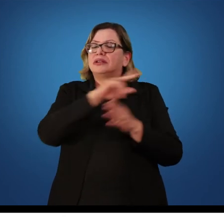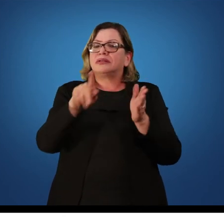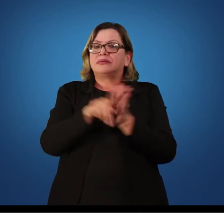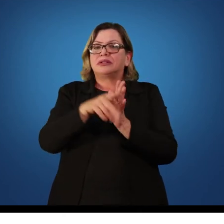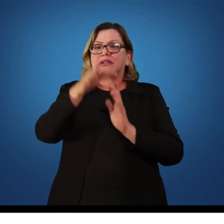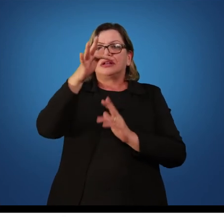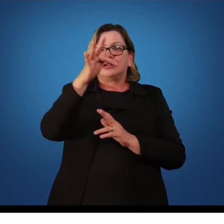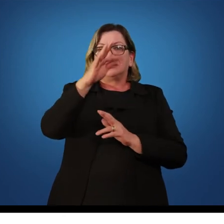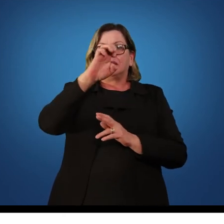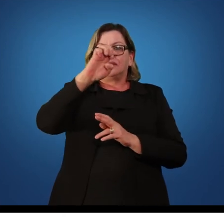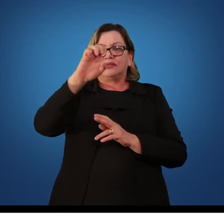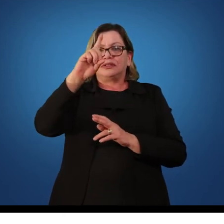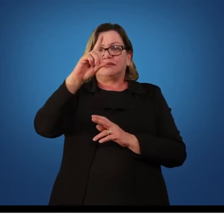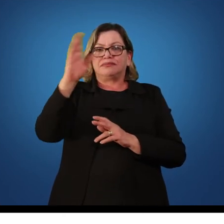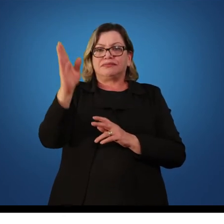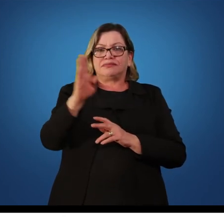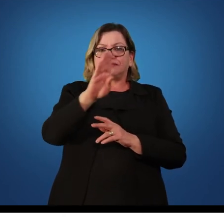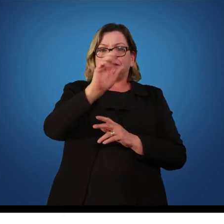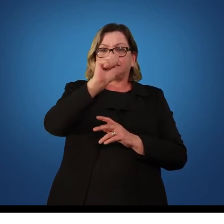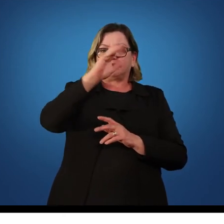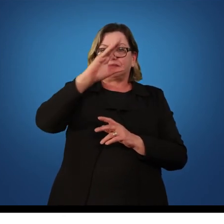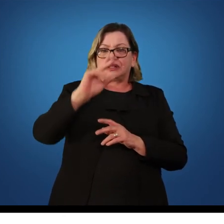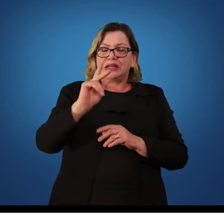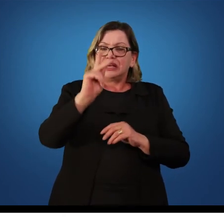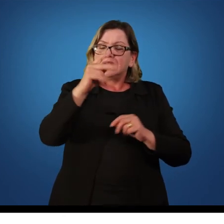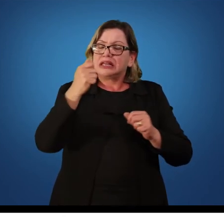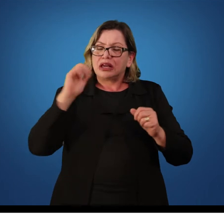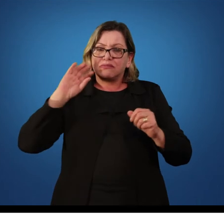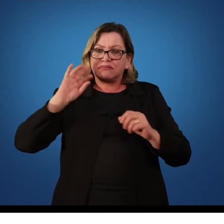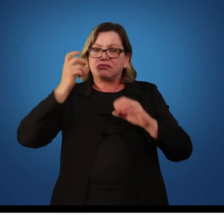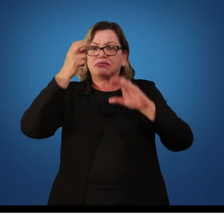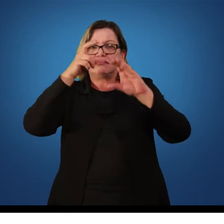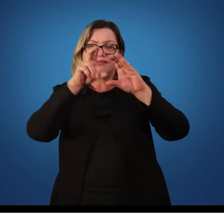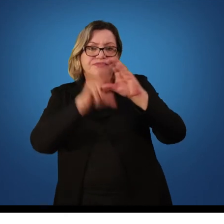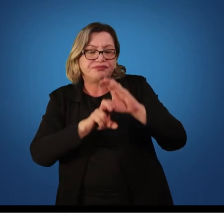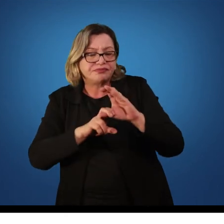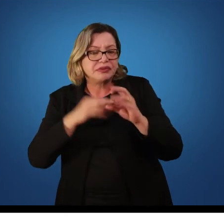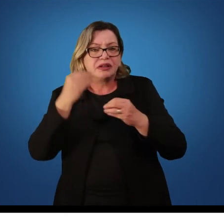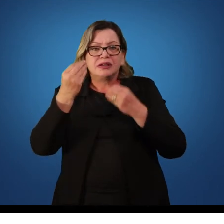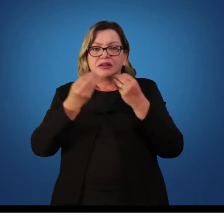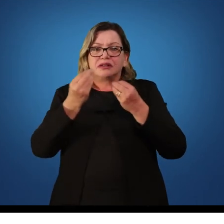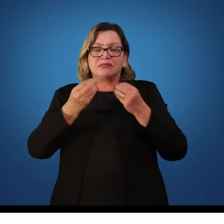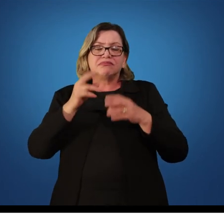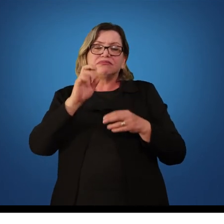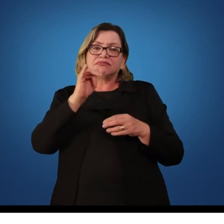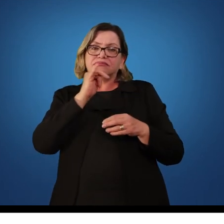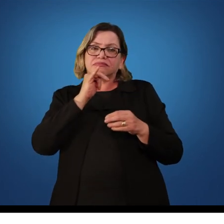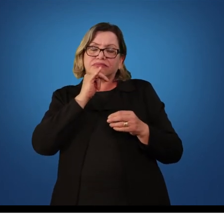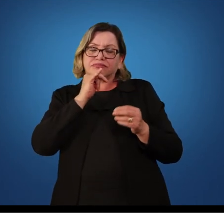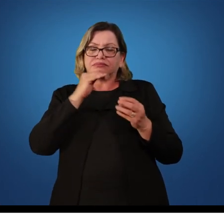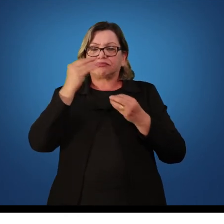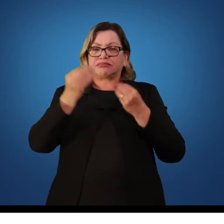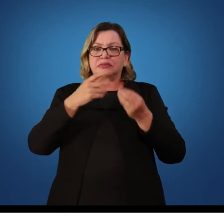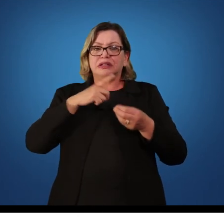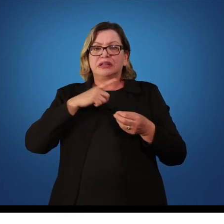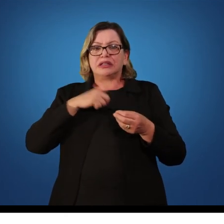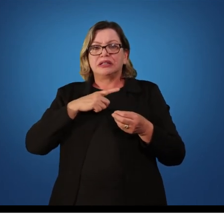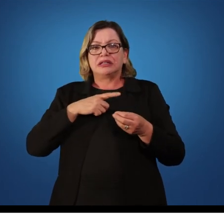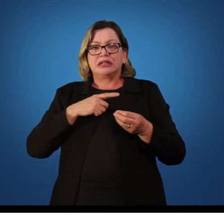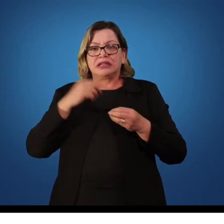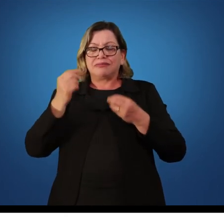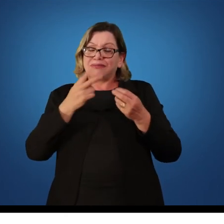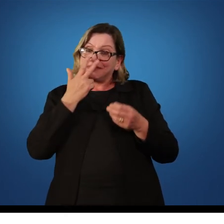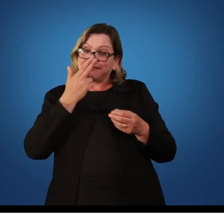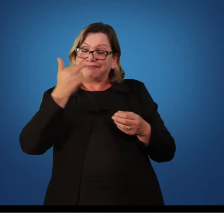função que gera dependência. Então, nesse caso, o feedback tem uma atuação